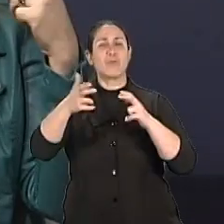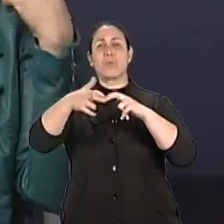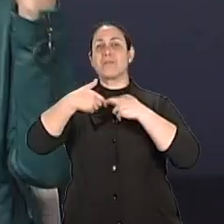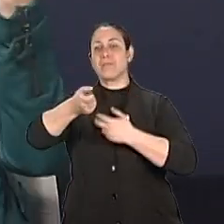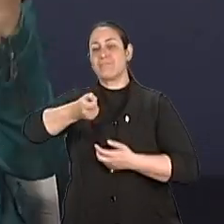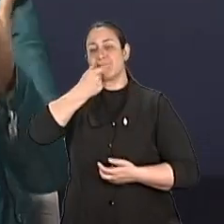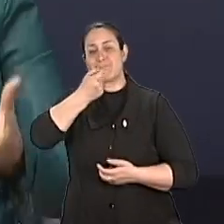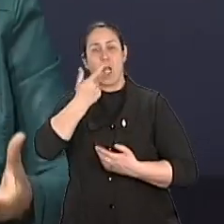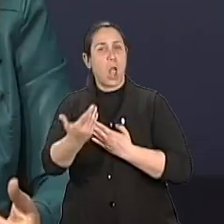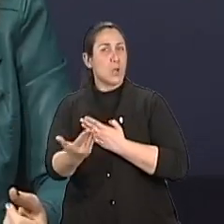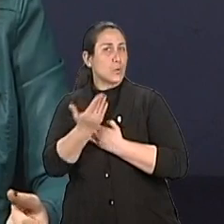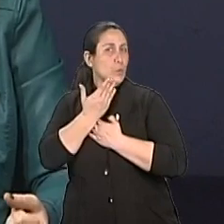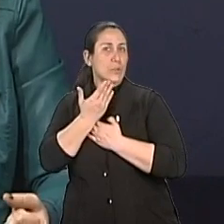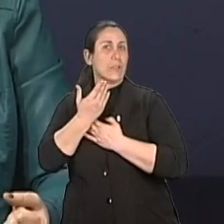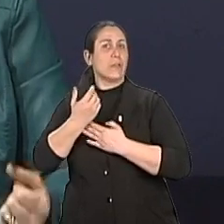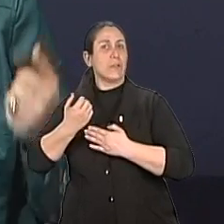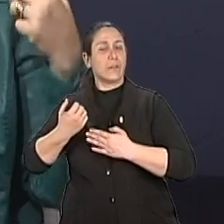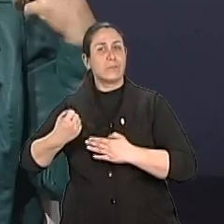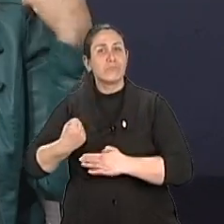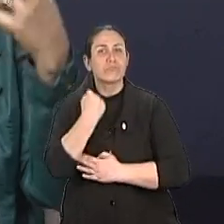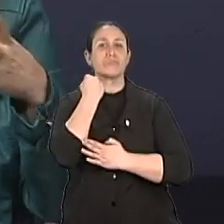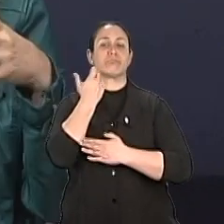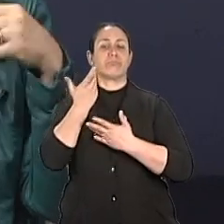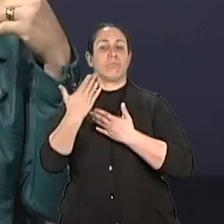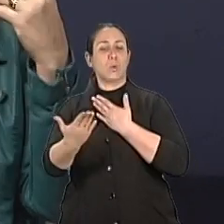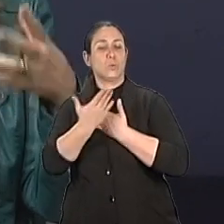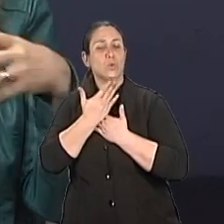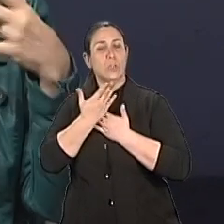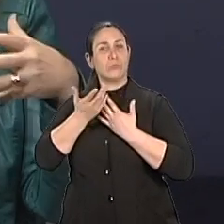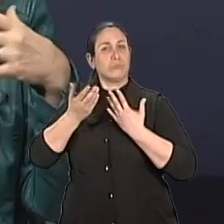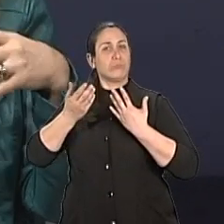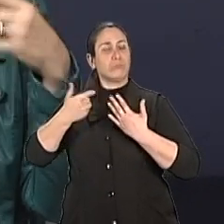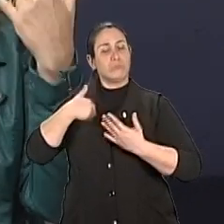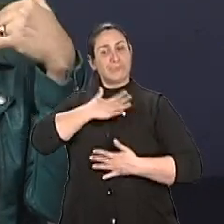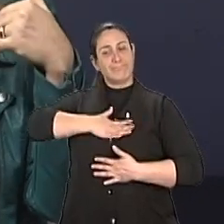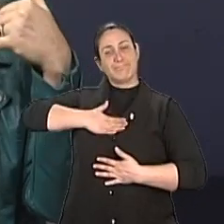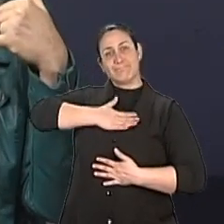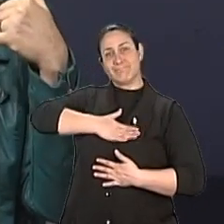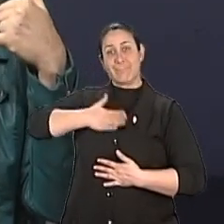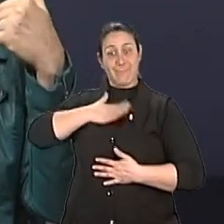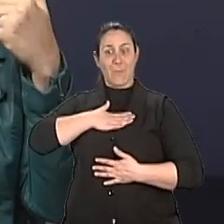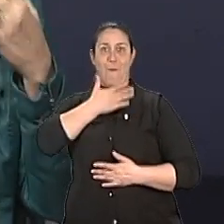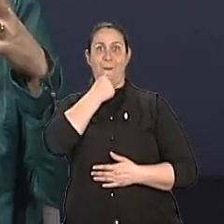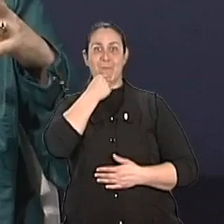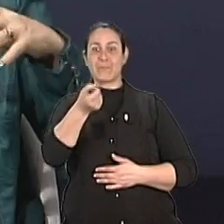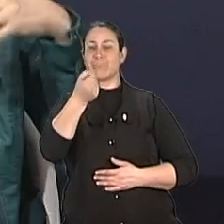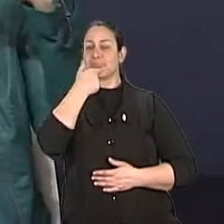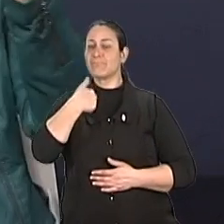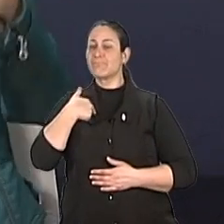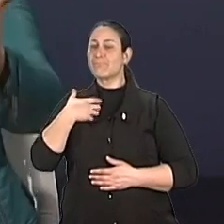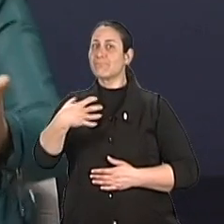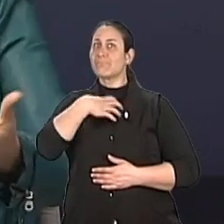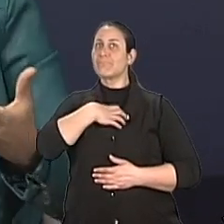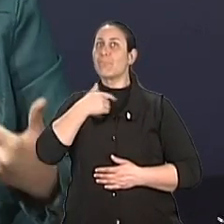Com as pílulas da sexualidade, que dão ao casal, ao homem principalmente, uma nova